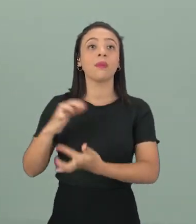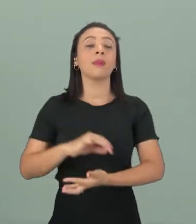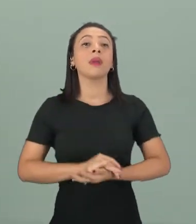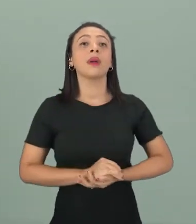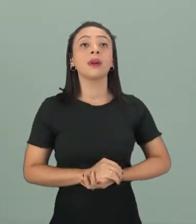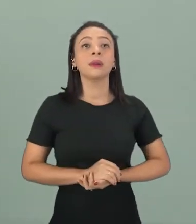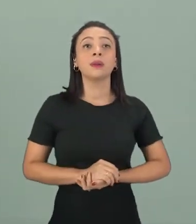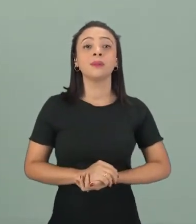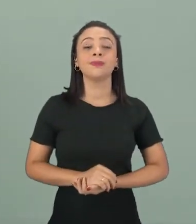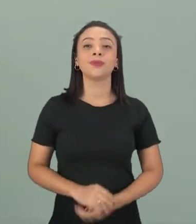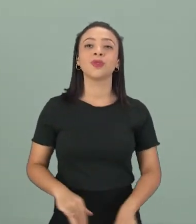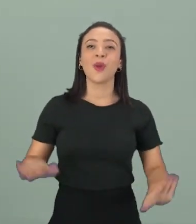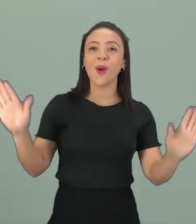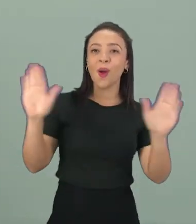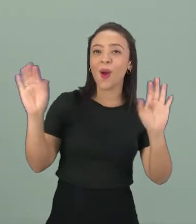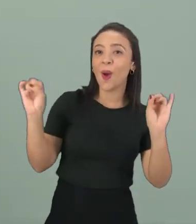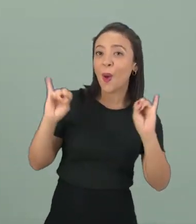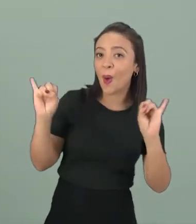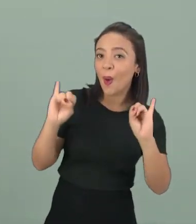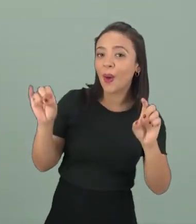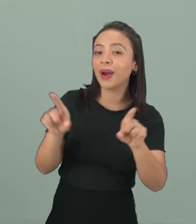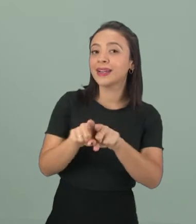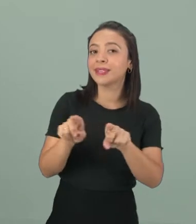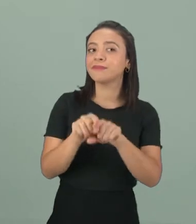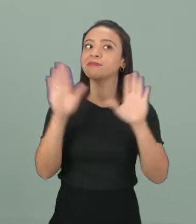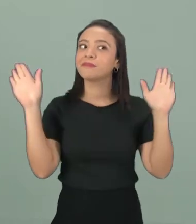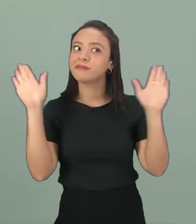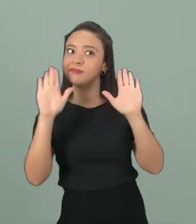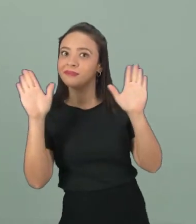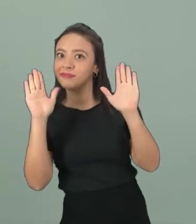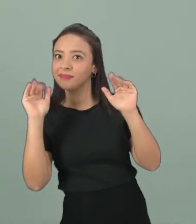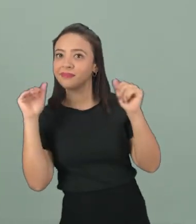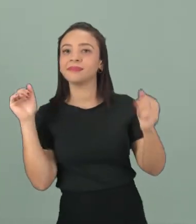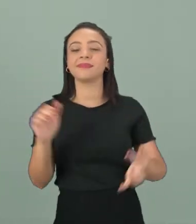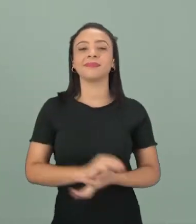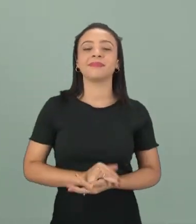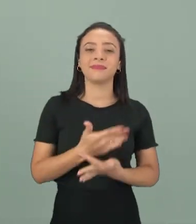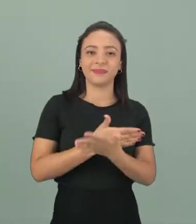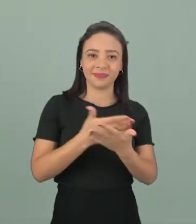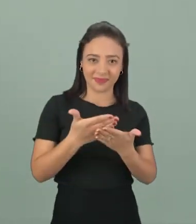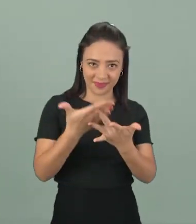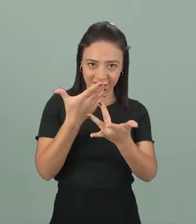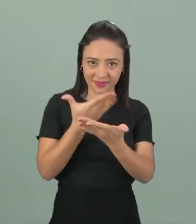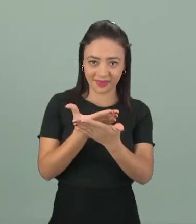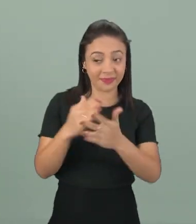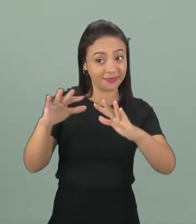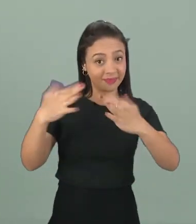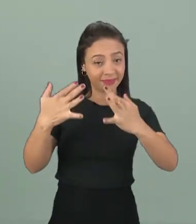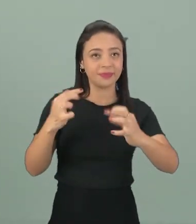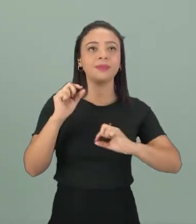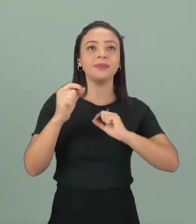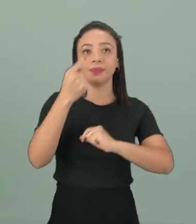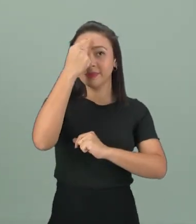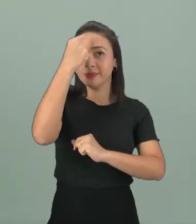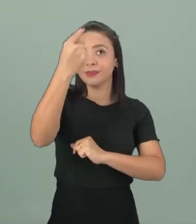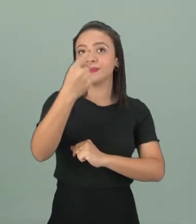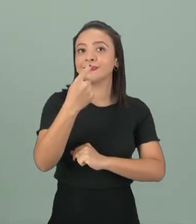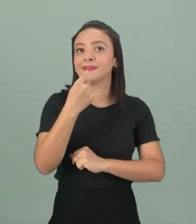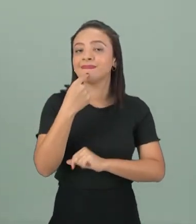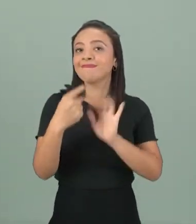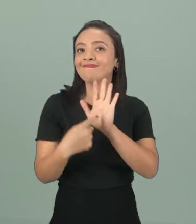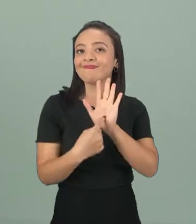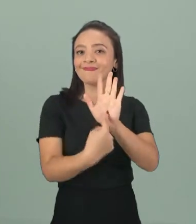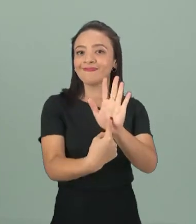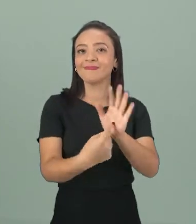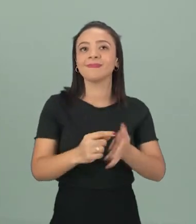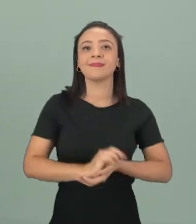farewells, saudações e despedidas. Para a gente iniciar nossa aula de hoje, observem comigo essa imagem que aparece aí para